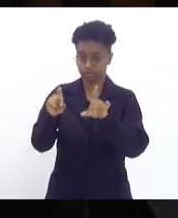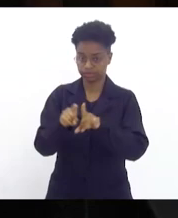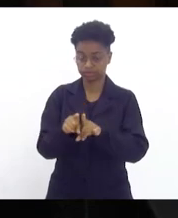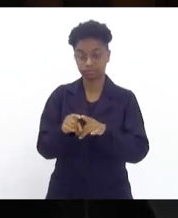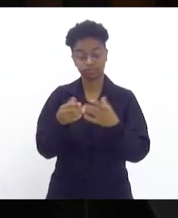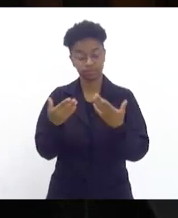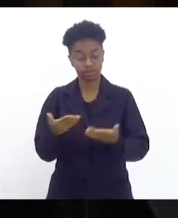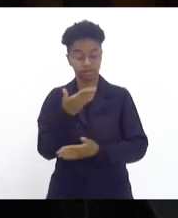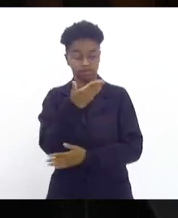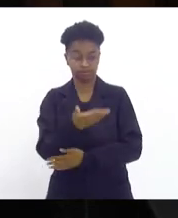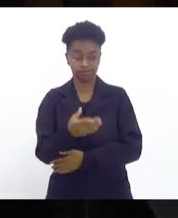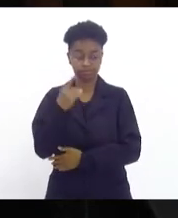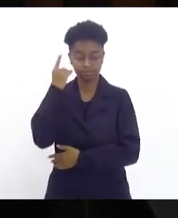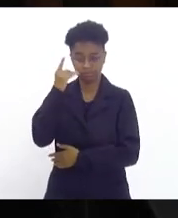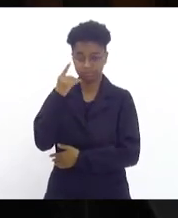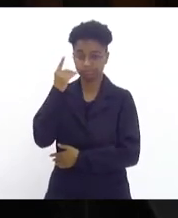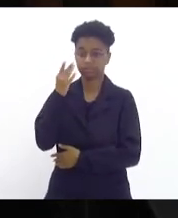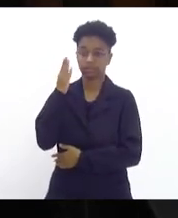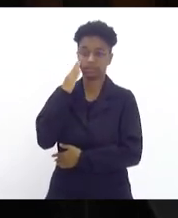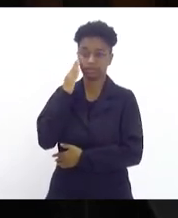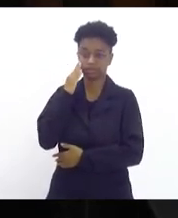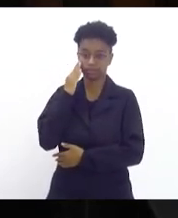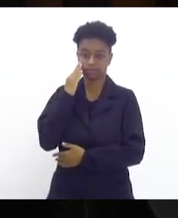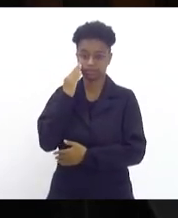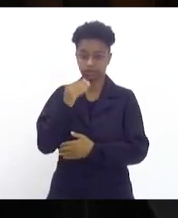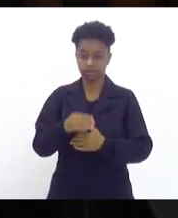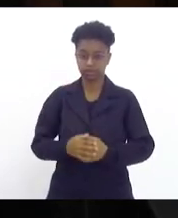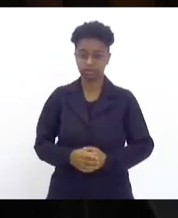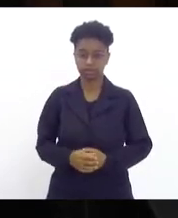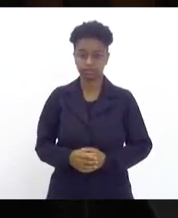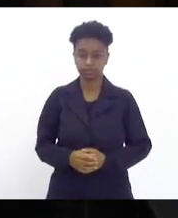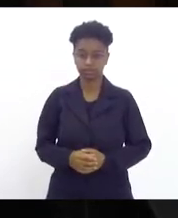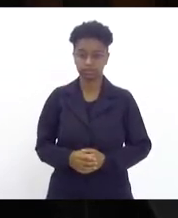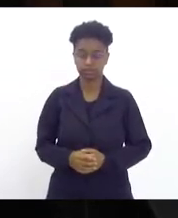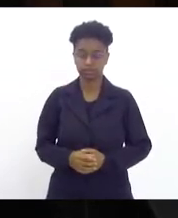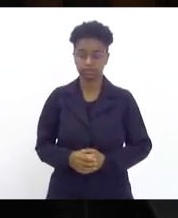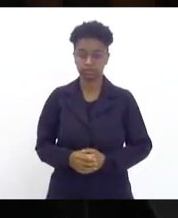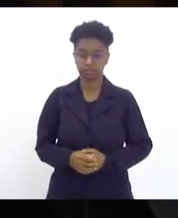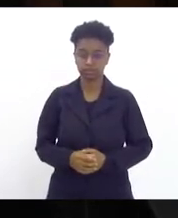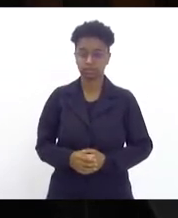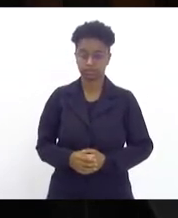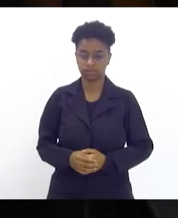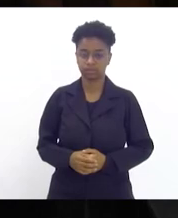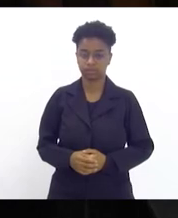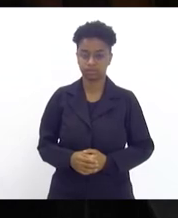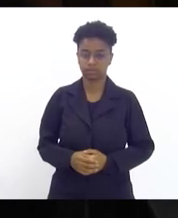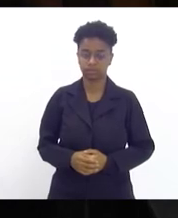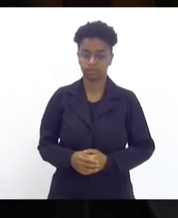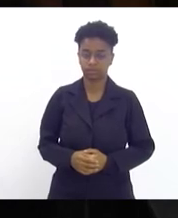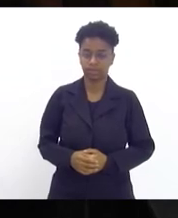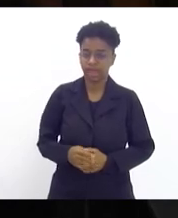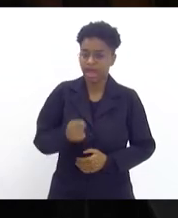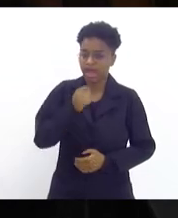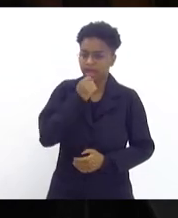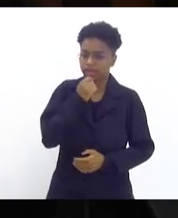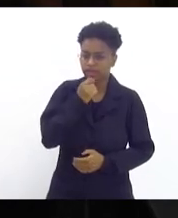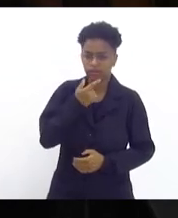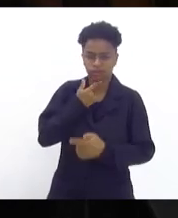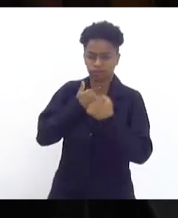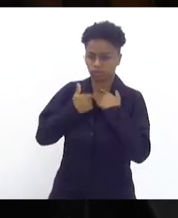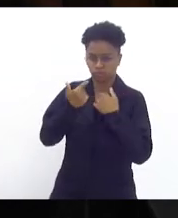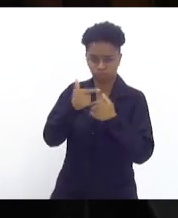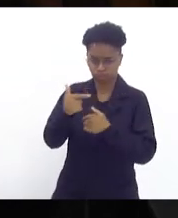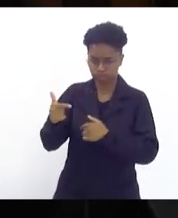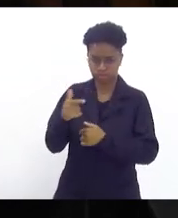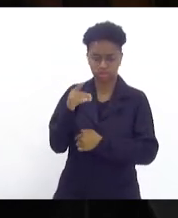vossa excelência, seguramente, nessa época, ainda não sonhava em ser candidato a deputado